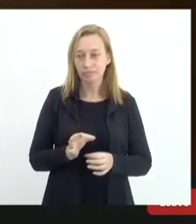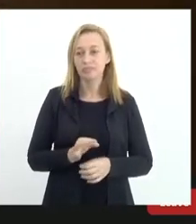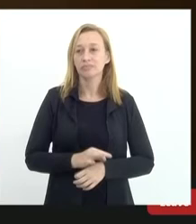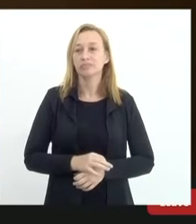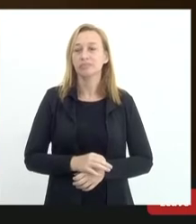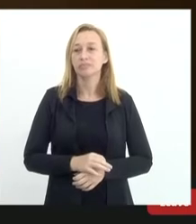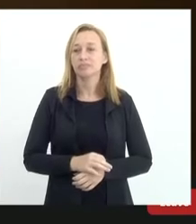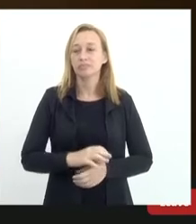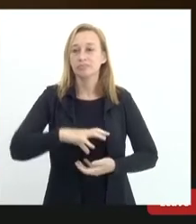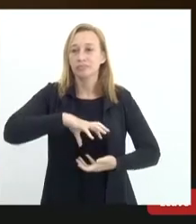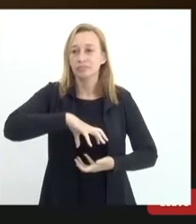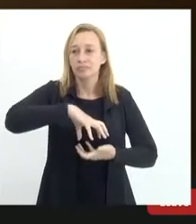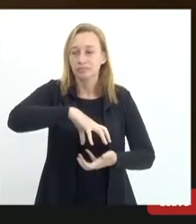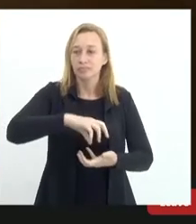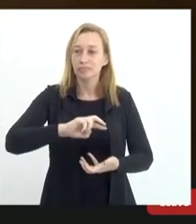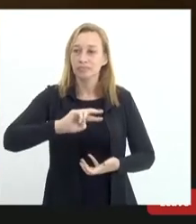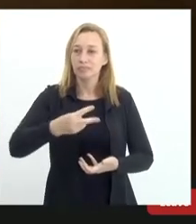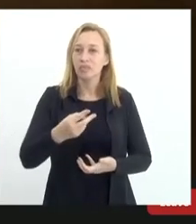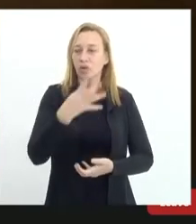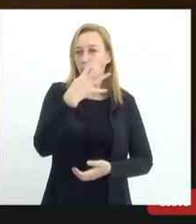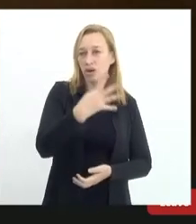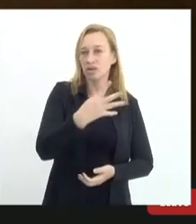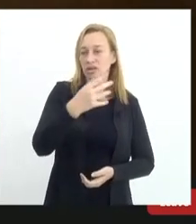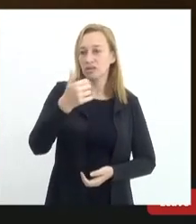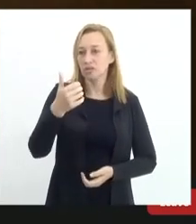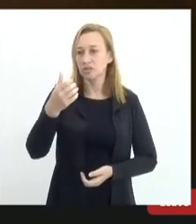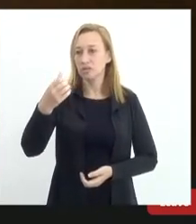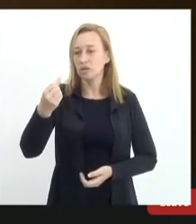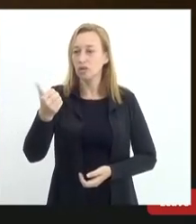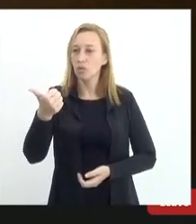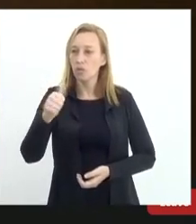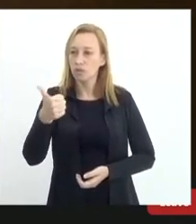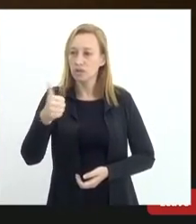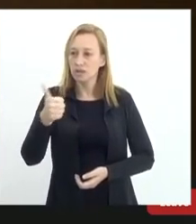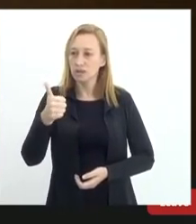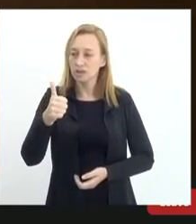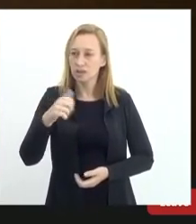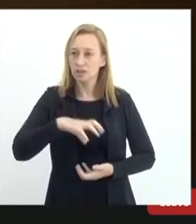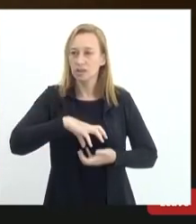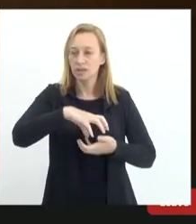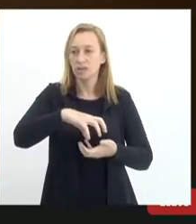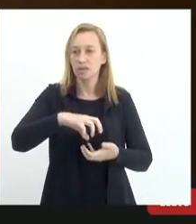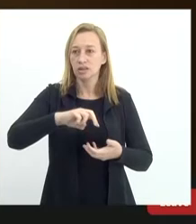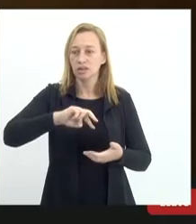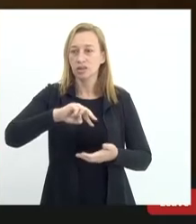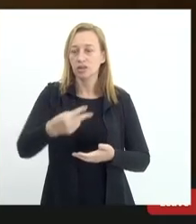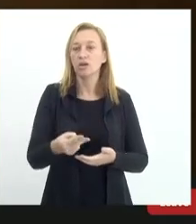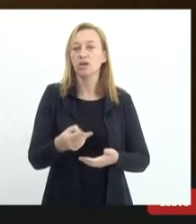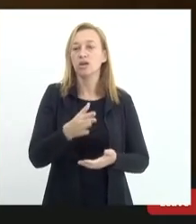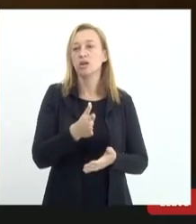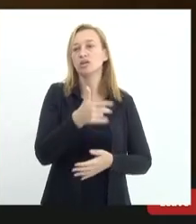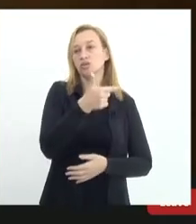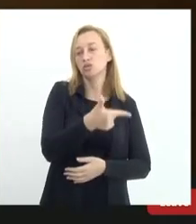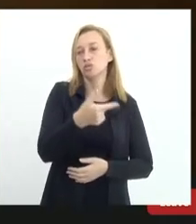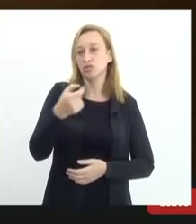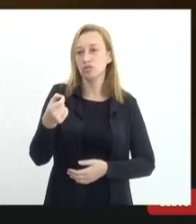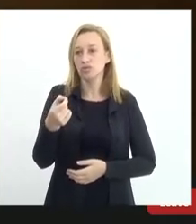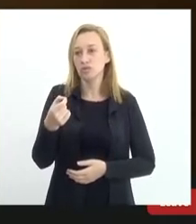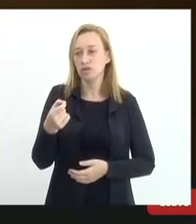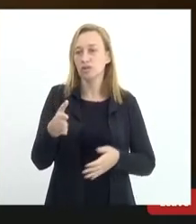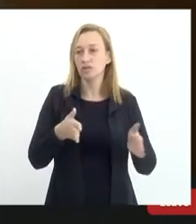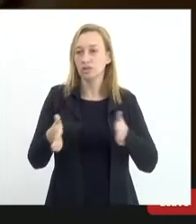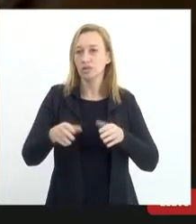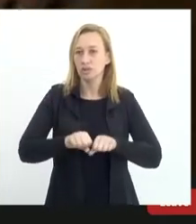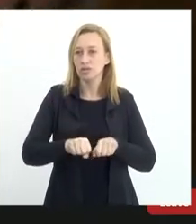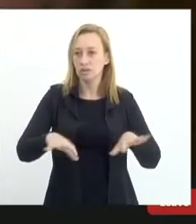realiza 411 transplantes. Em 2020, em plena pandemia, o